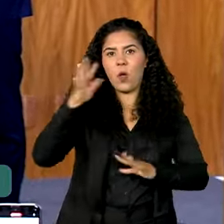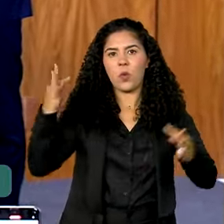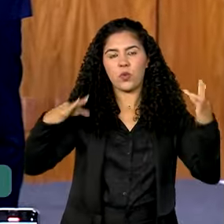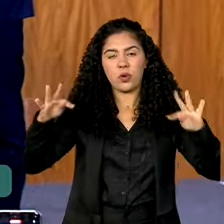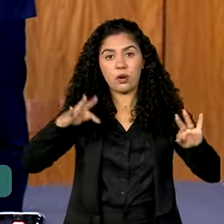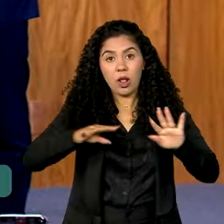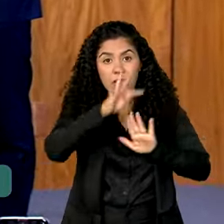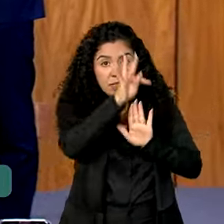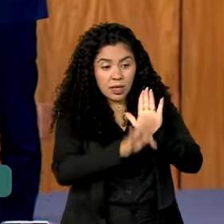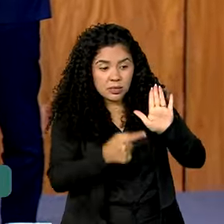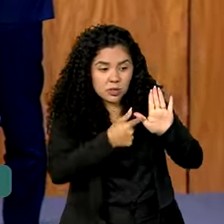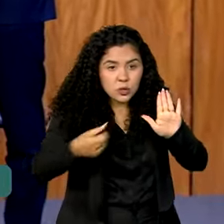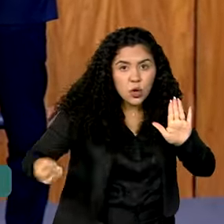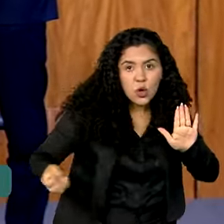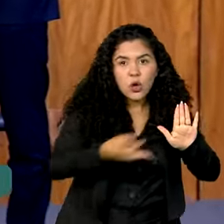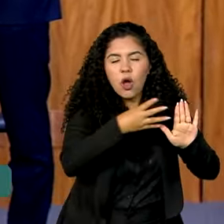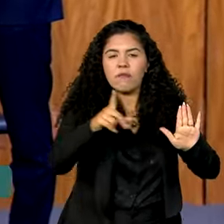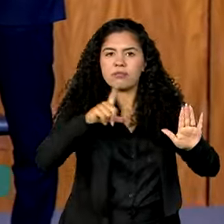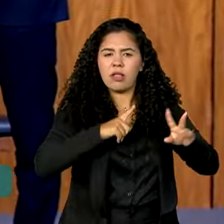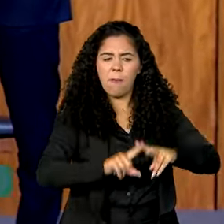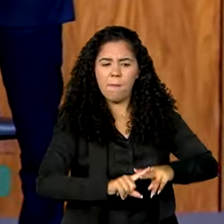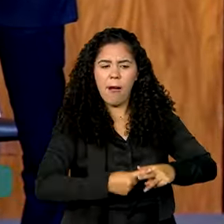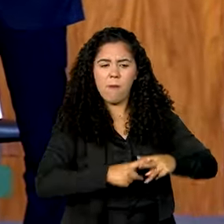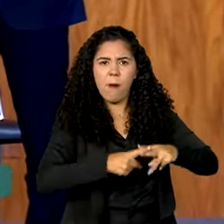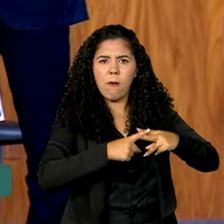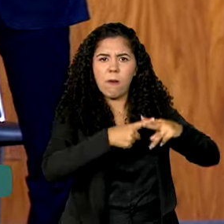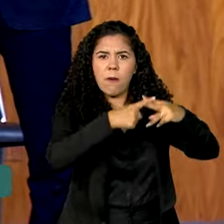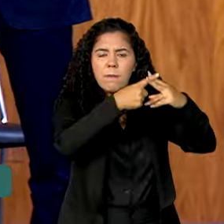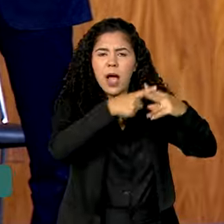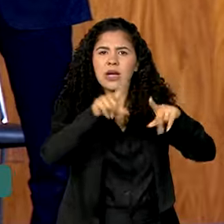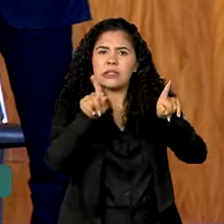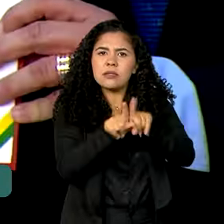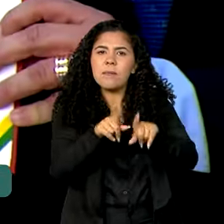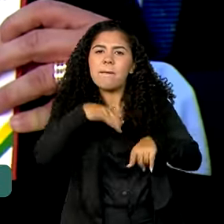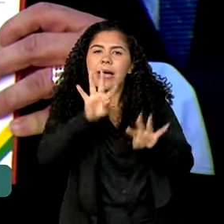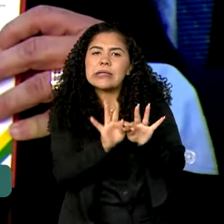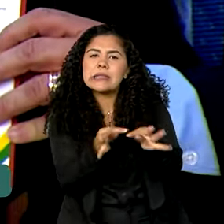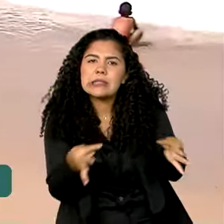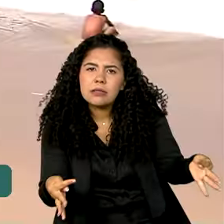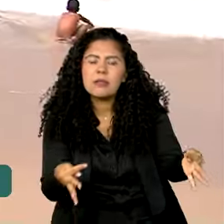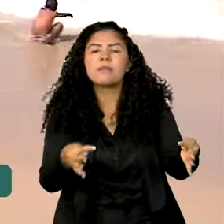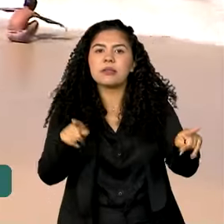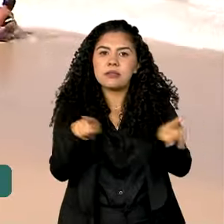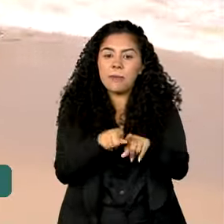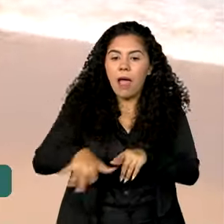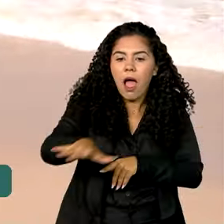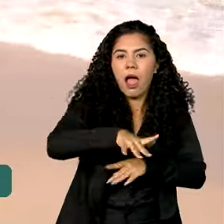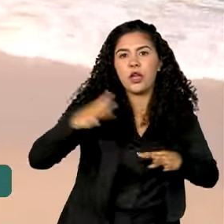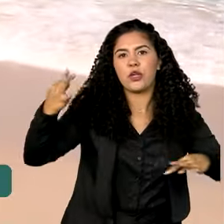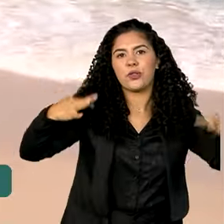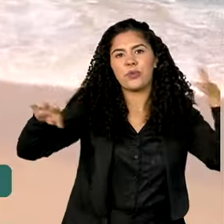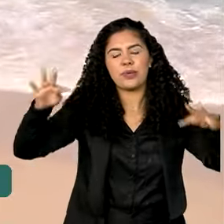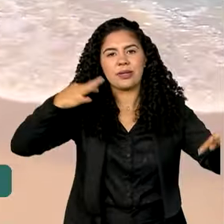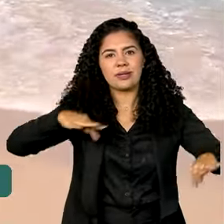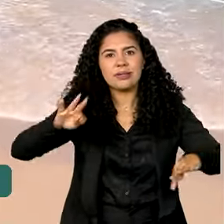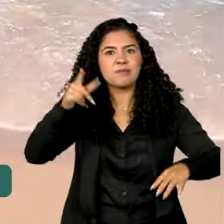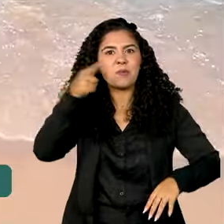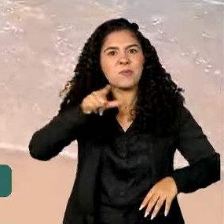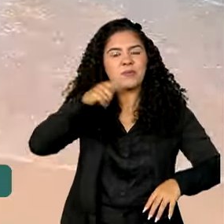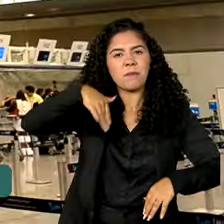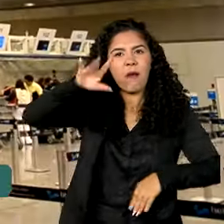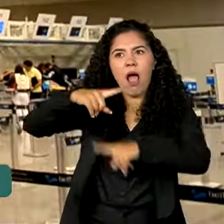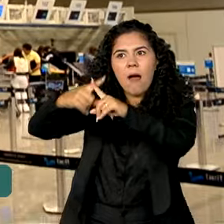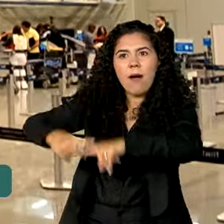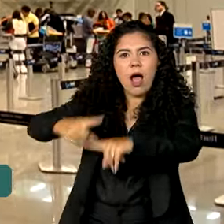texto traz uma série de modernizações, desburocratiza o setor, torna o turismo brasileiro mais competitivo